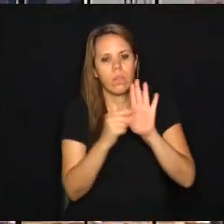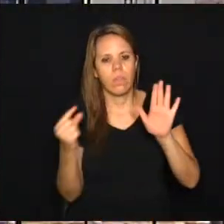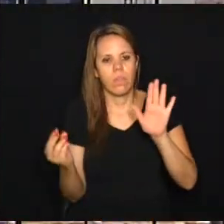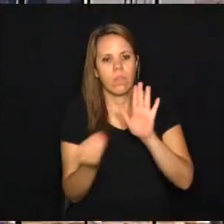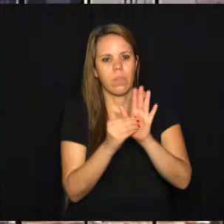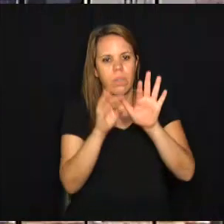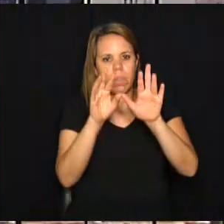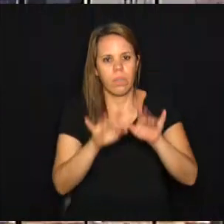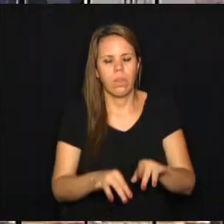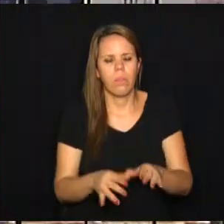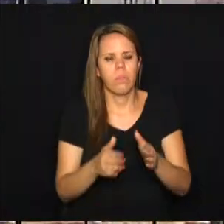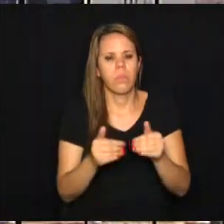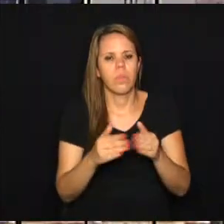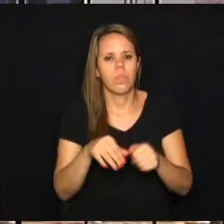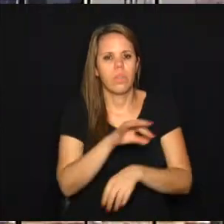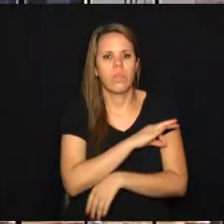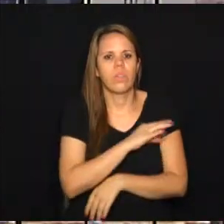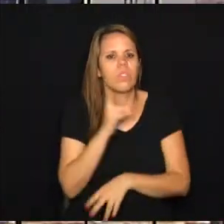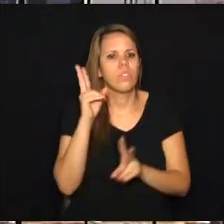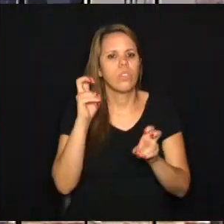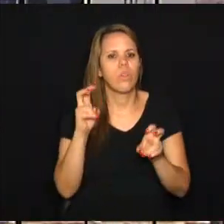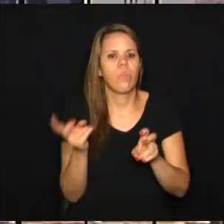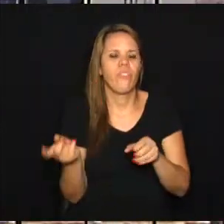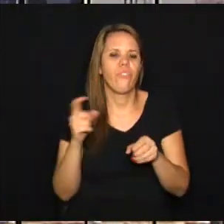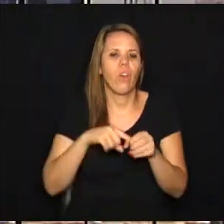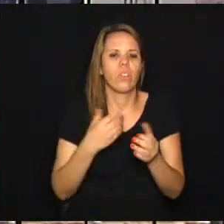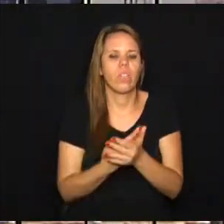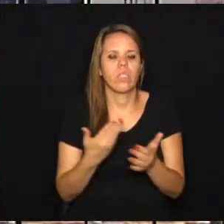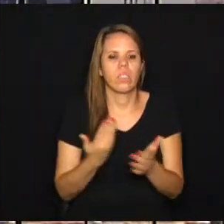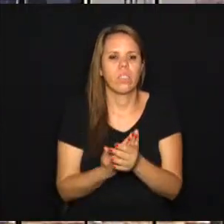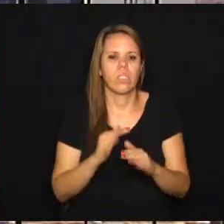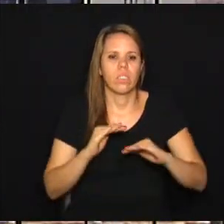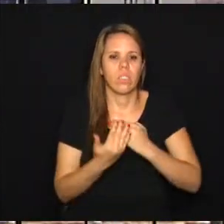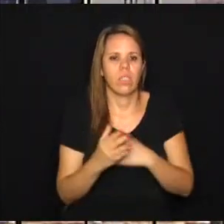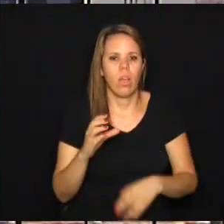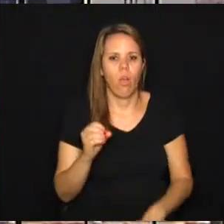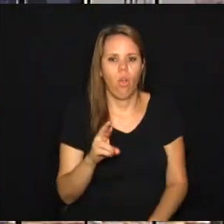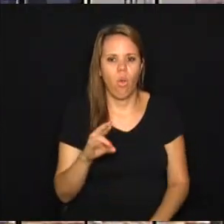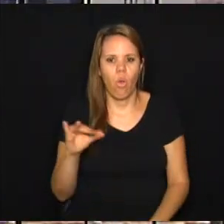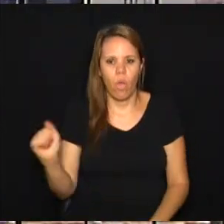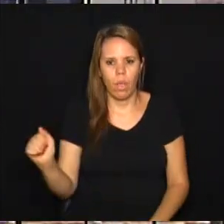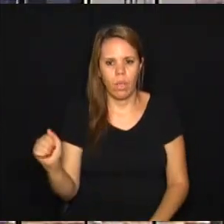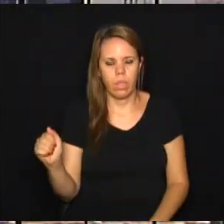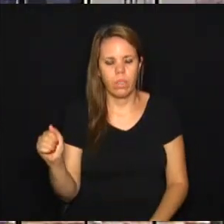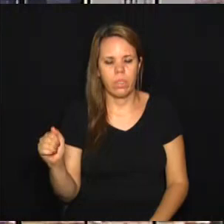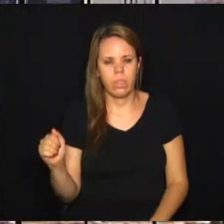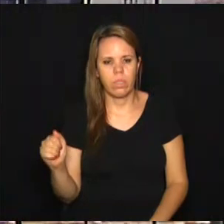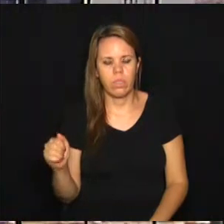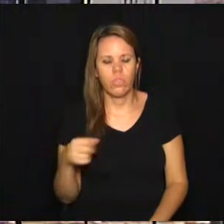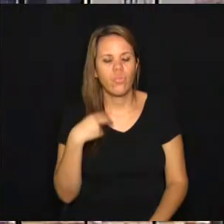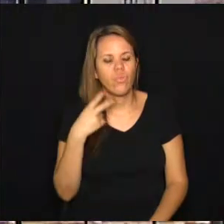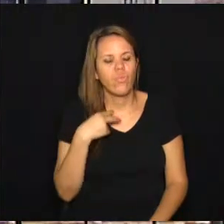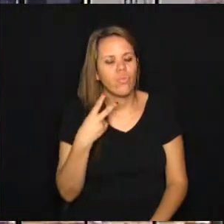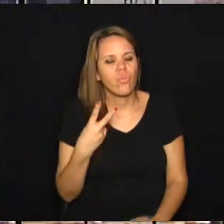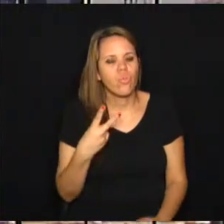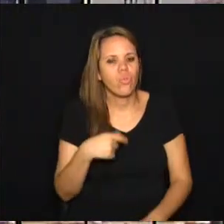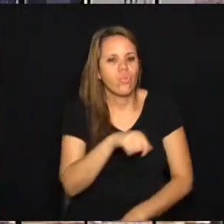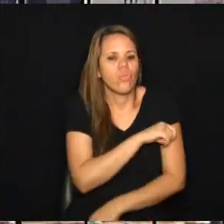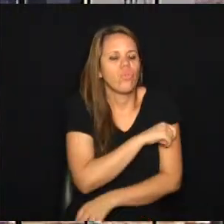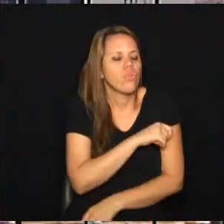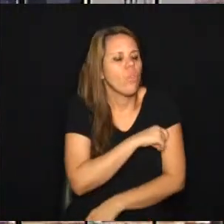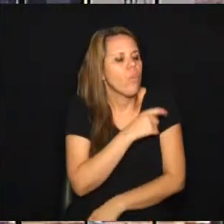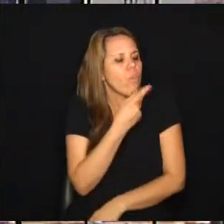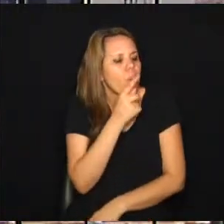pedindo informações sobre voltas às aulas da escola Correia de Mello. Segundo o parlamentar, os alunos